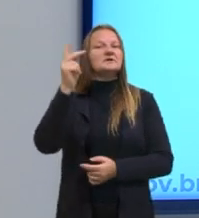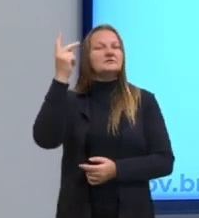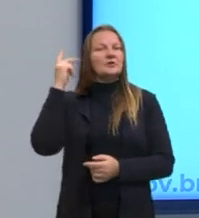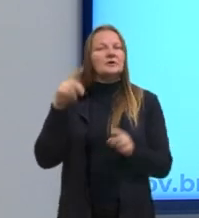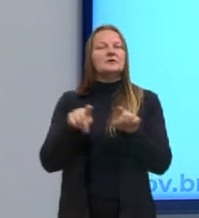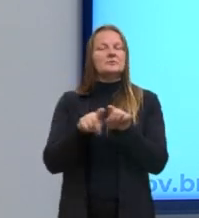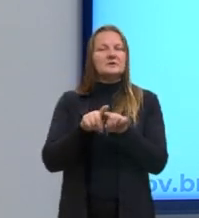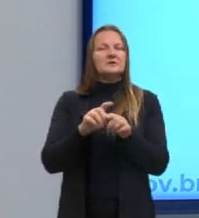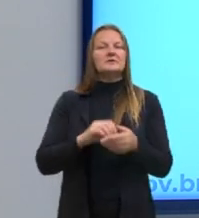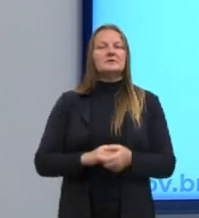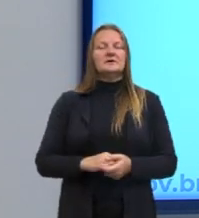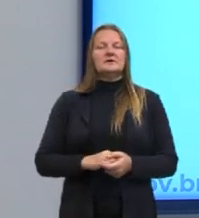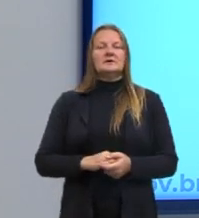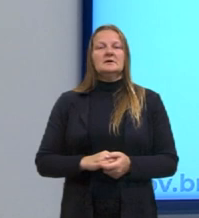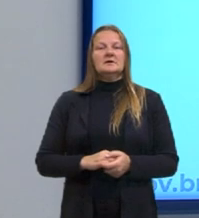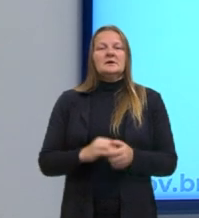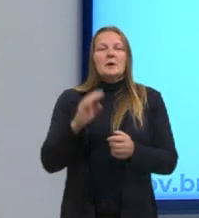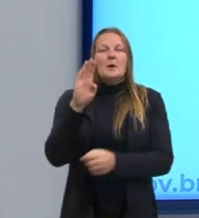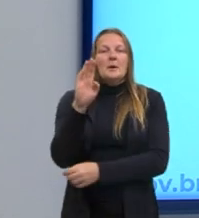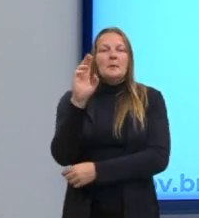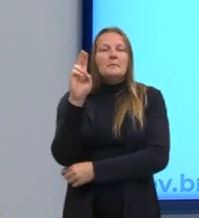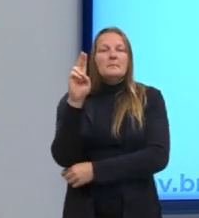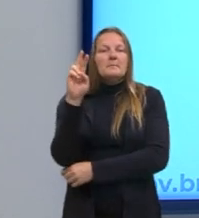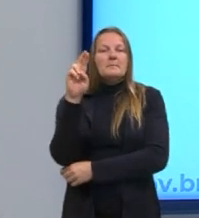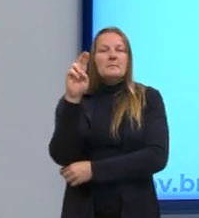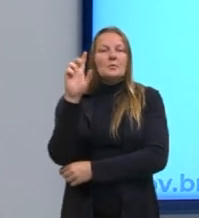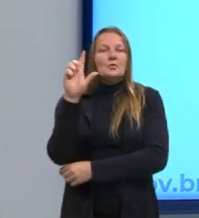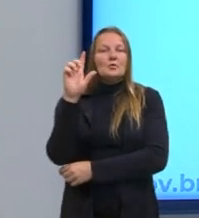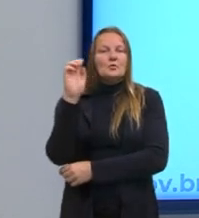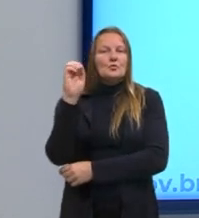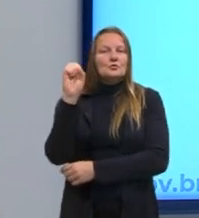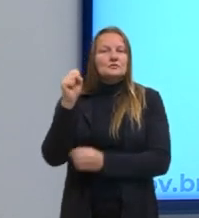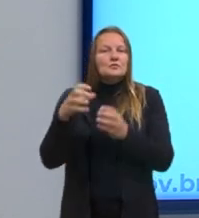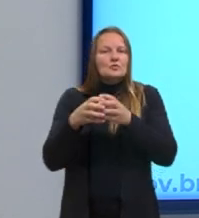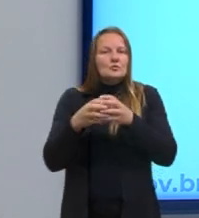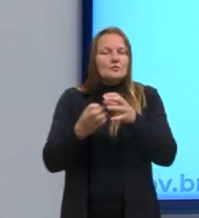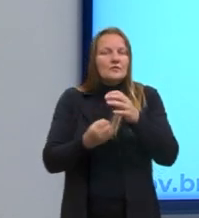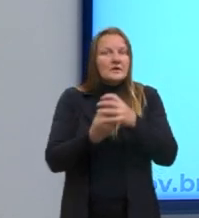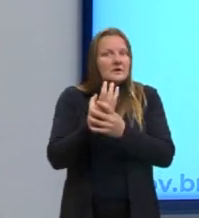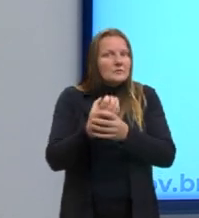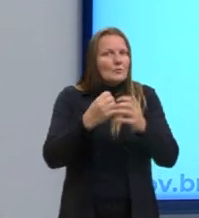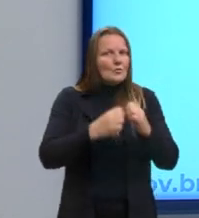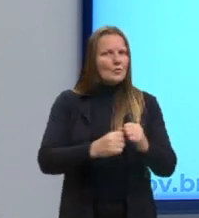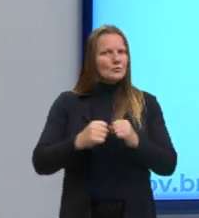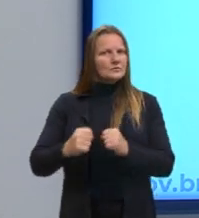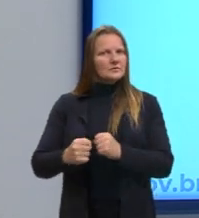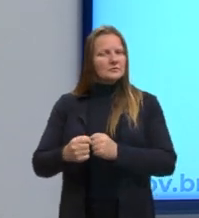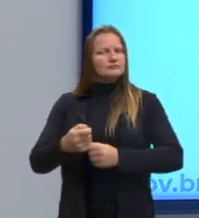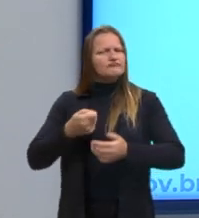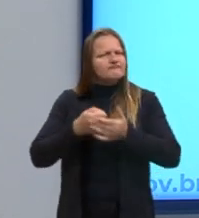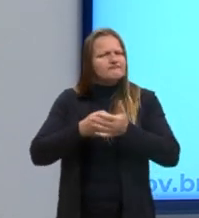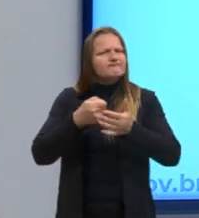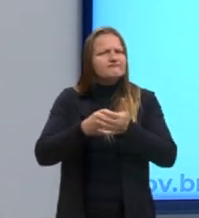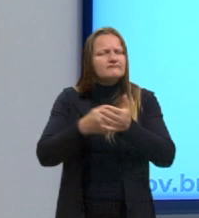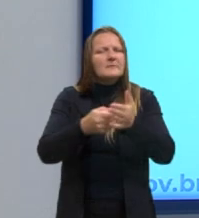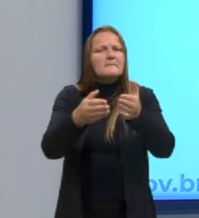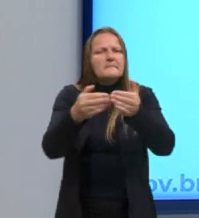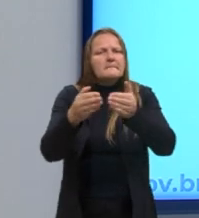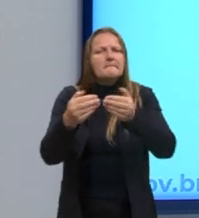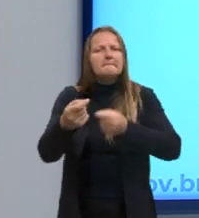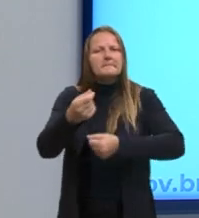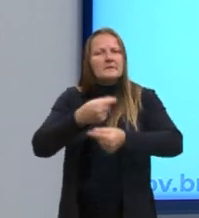Lucas. E aí esses burgos vão, esse grupo vai criando poder e vai reivindicando essa forma de